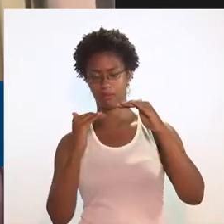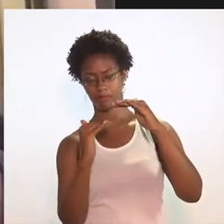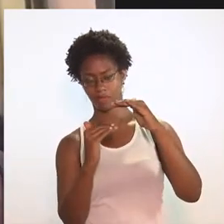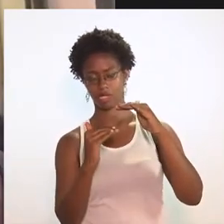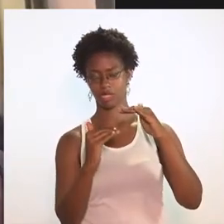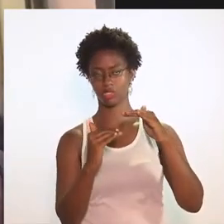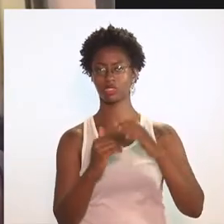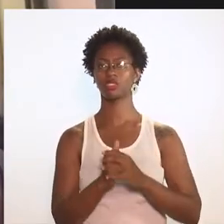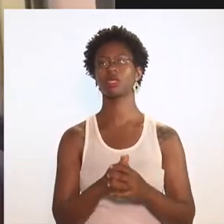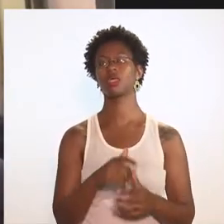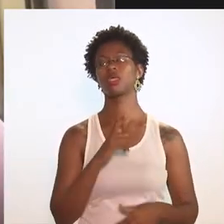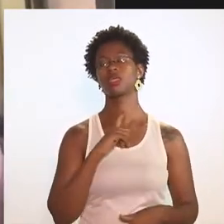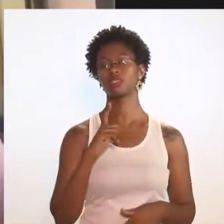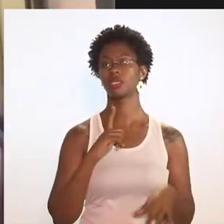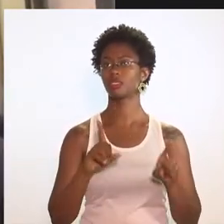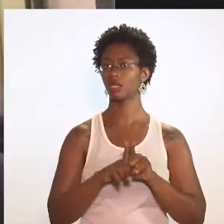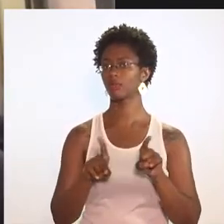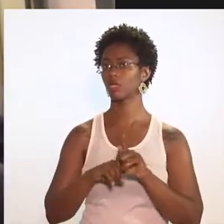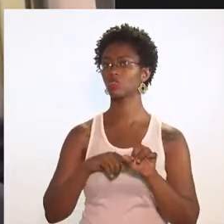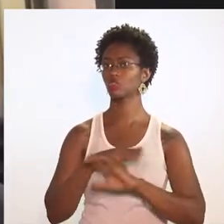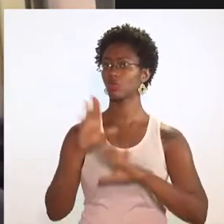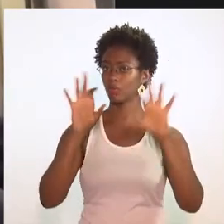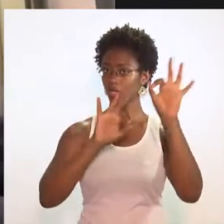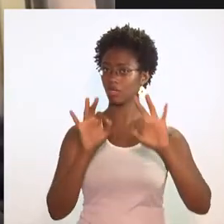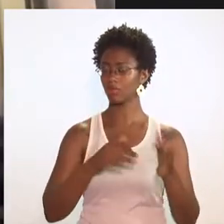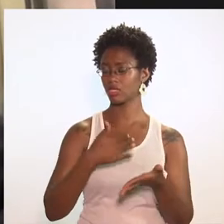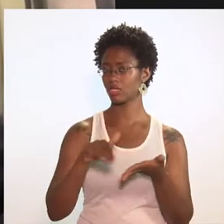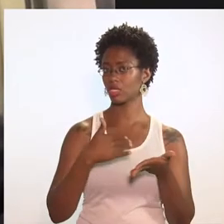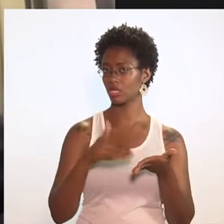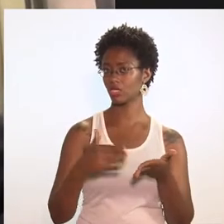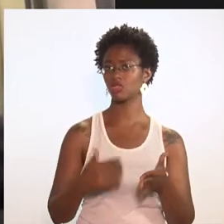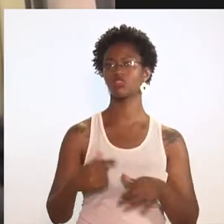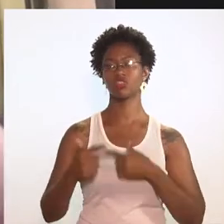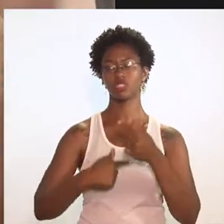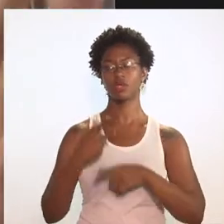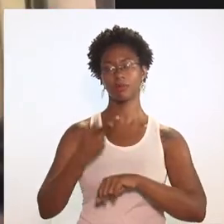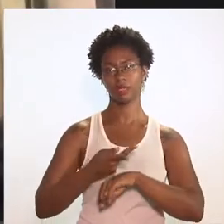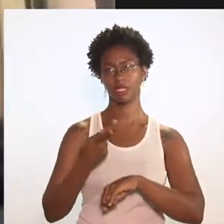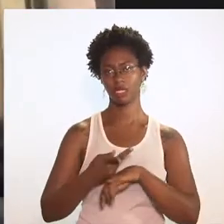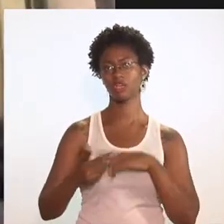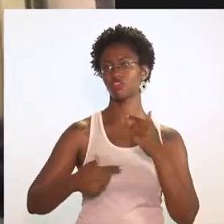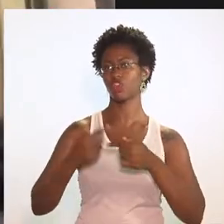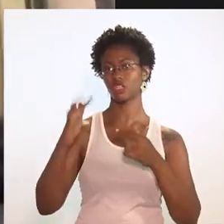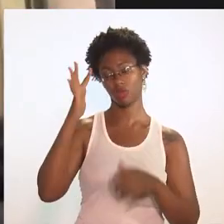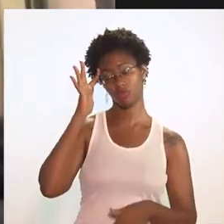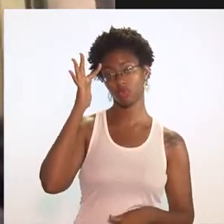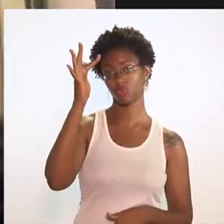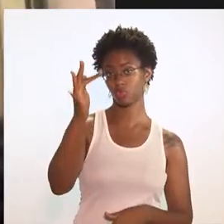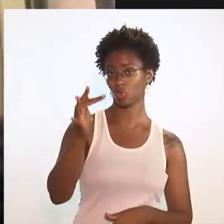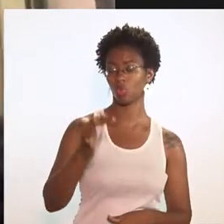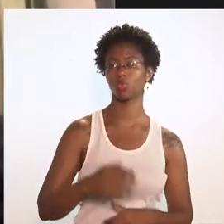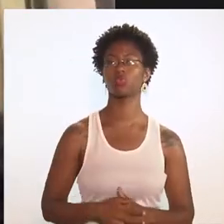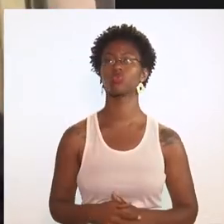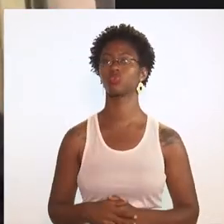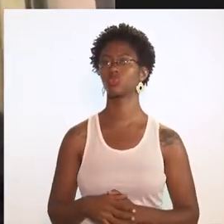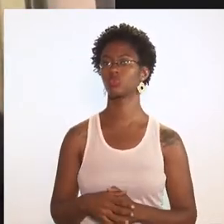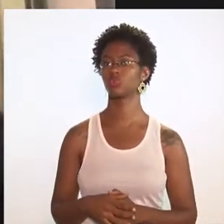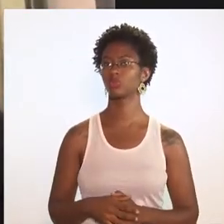banco de talentos, nós temos todos os programas da Secretaria, Geração Prateada, Geração Futuro,